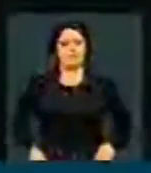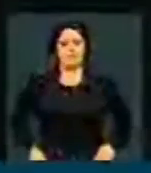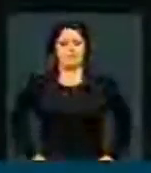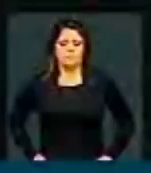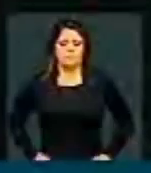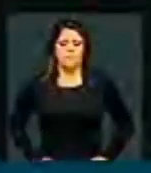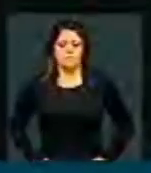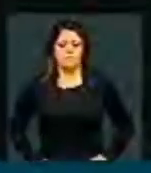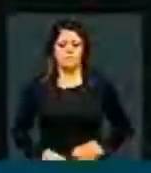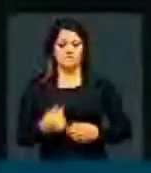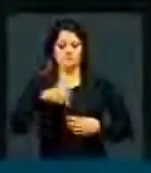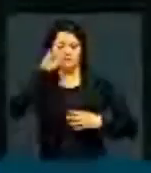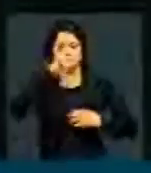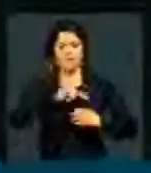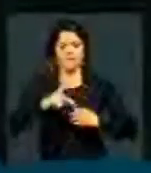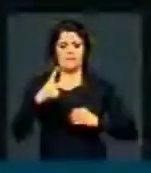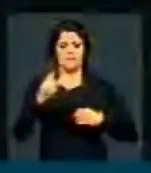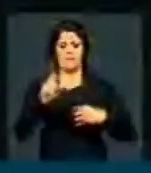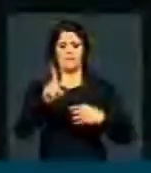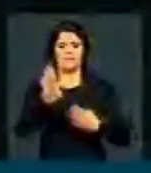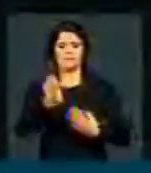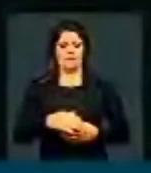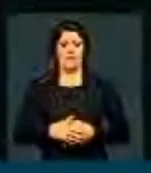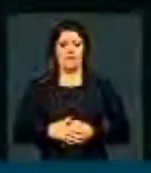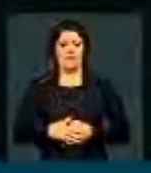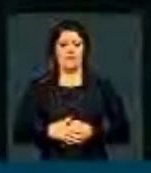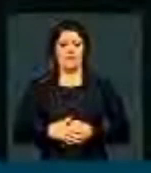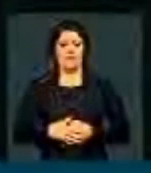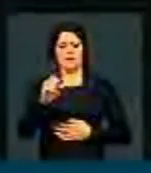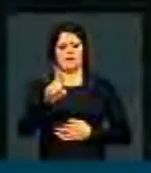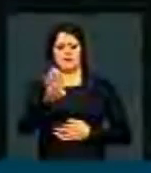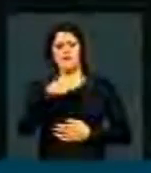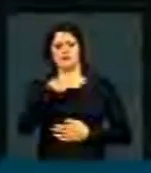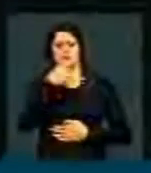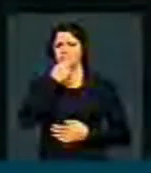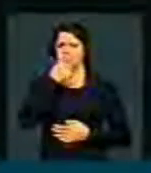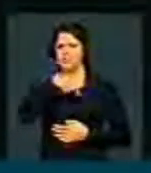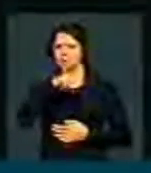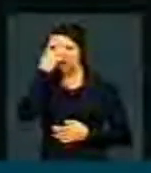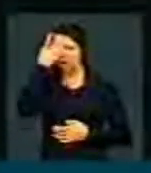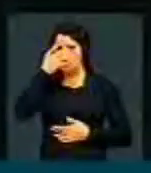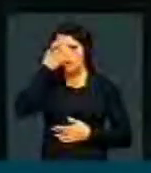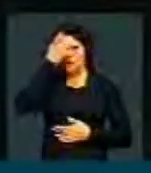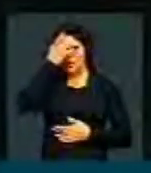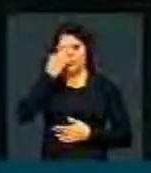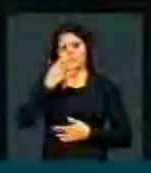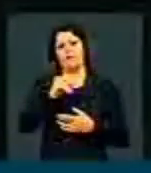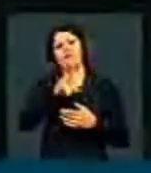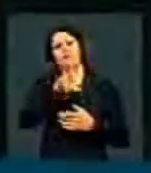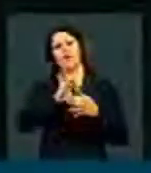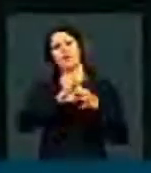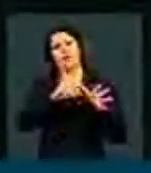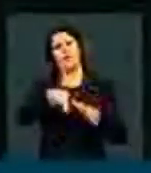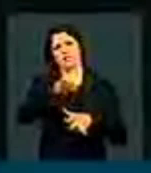Presidente, PSDB... Pelo PSDB. O PSDB, enquanto não houver ainda uma convergência que precisa se ajustar, nós vamos indicar,